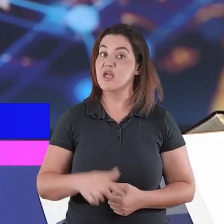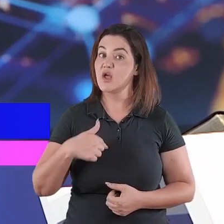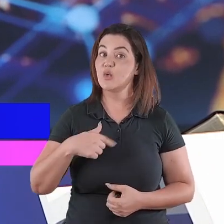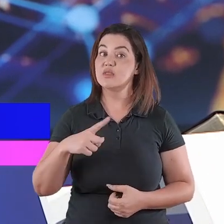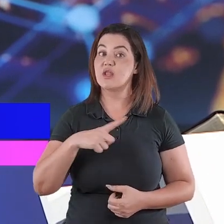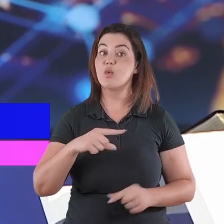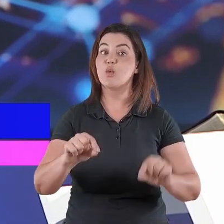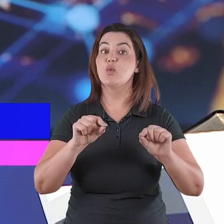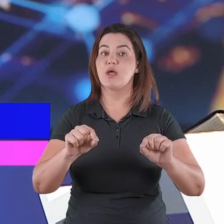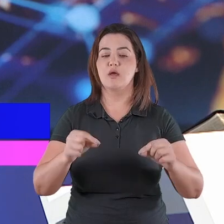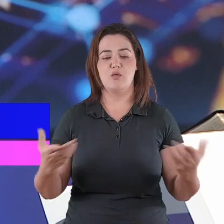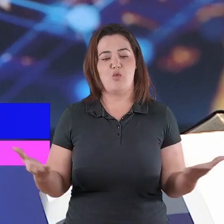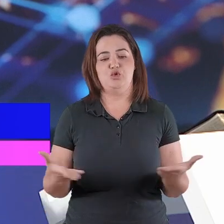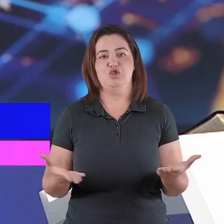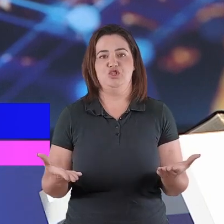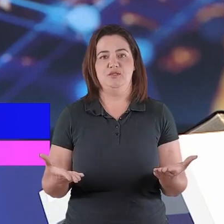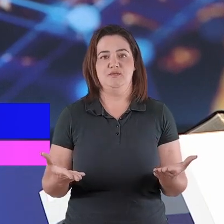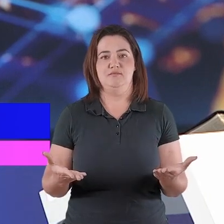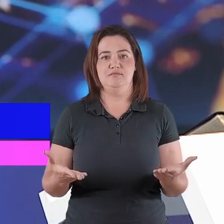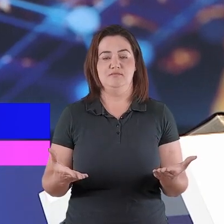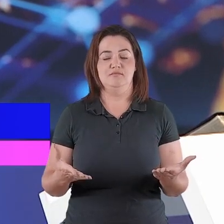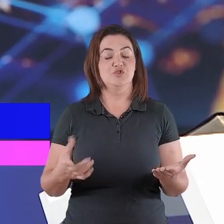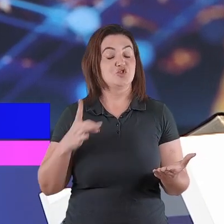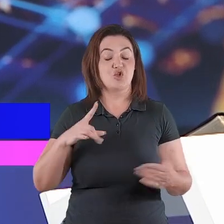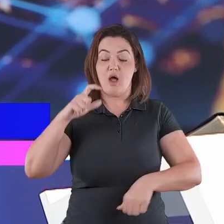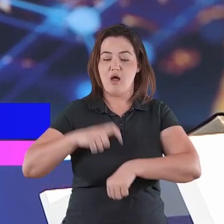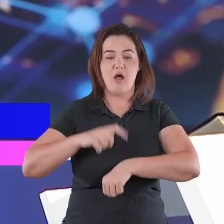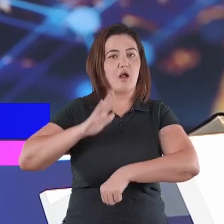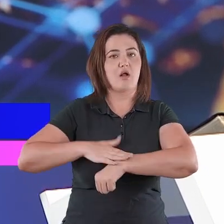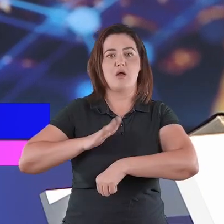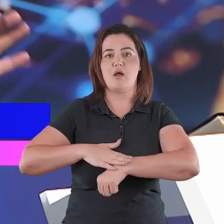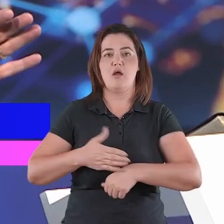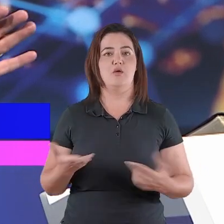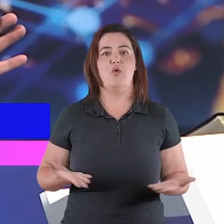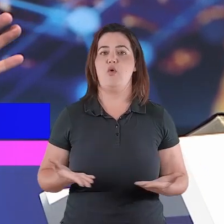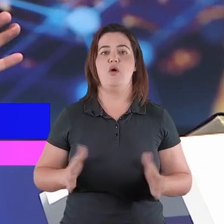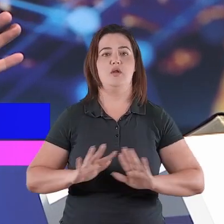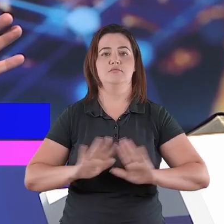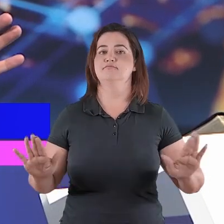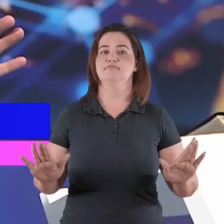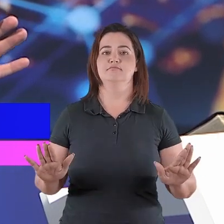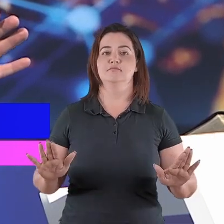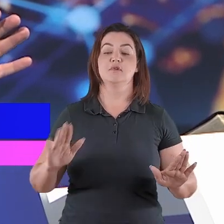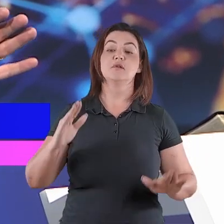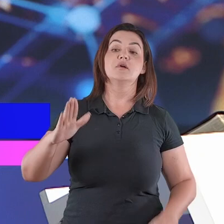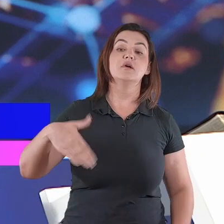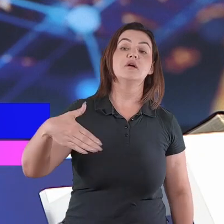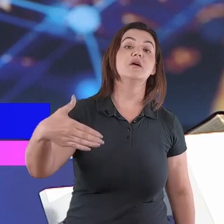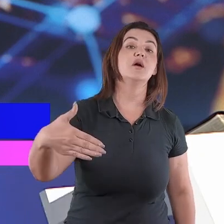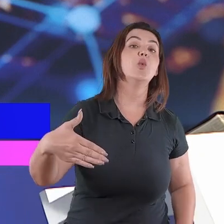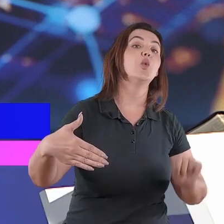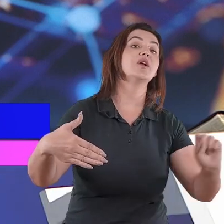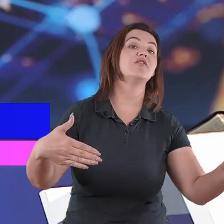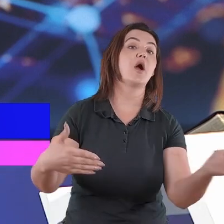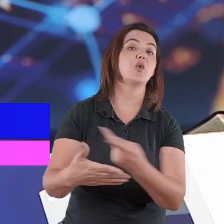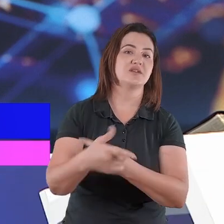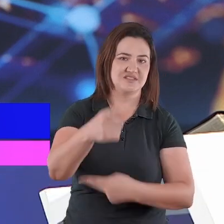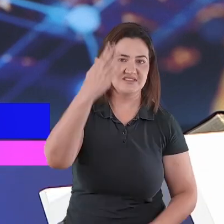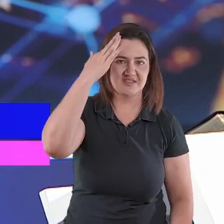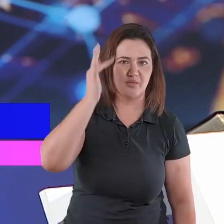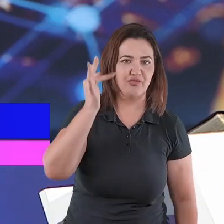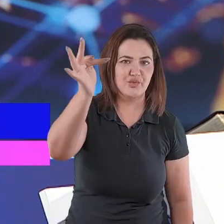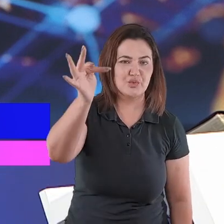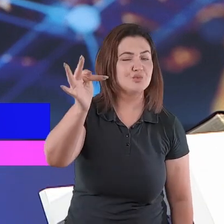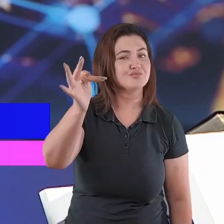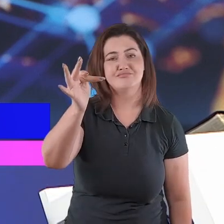hoje, o que eu tenho é o agora, eu não sei o que vai acontecer daqui a pouco, nem comigo, nem com você,